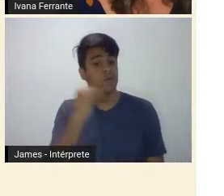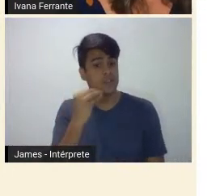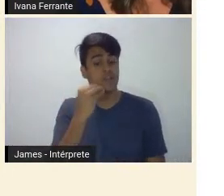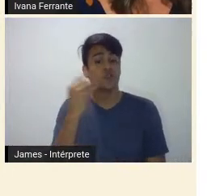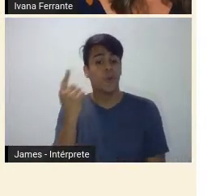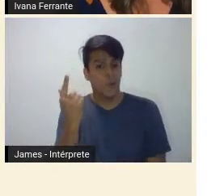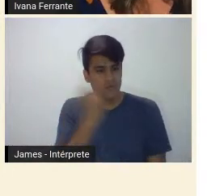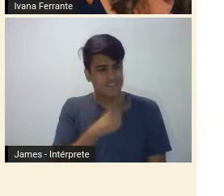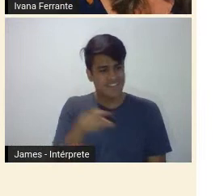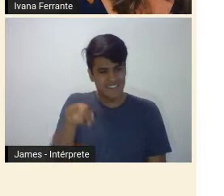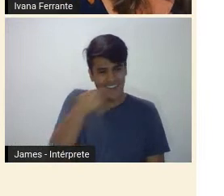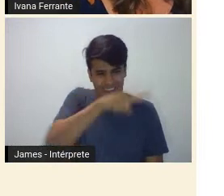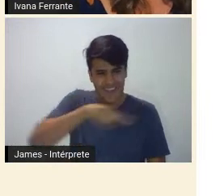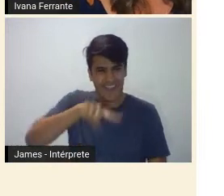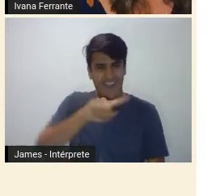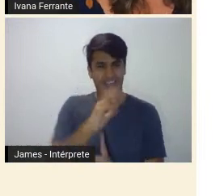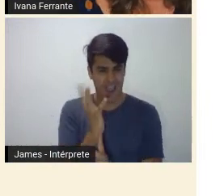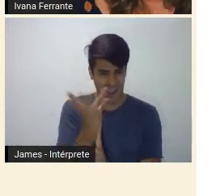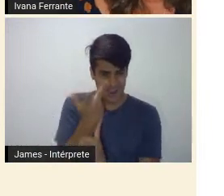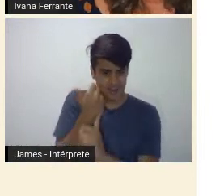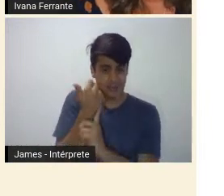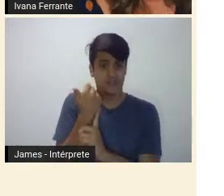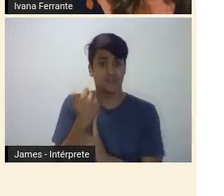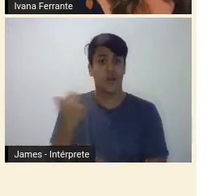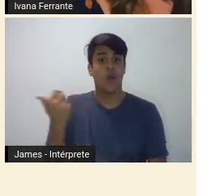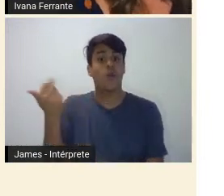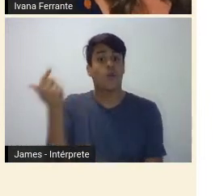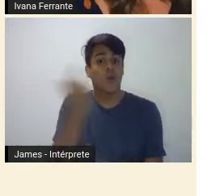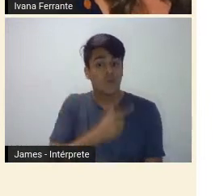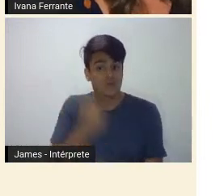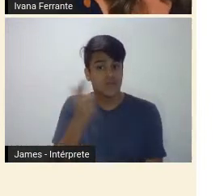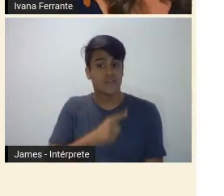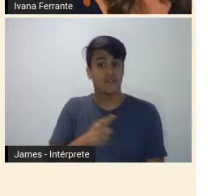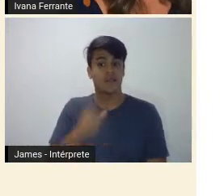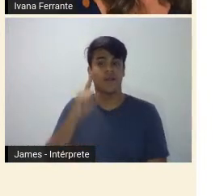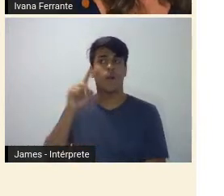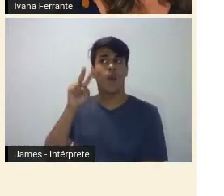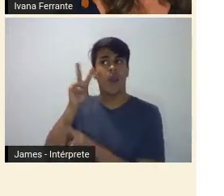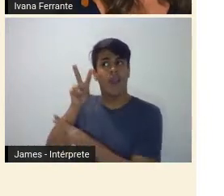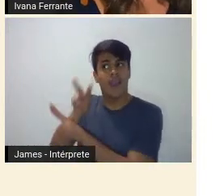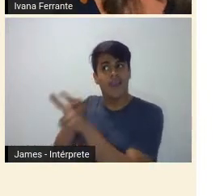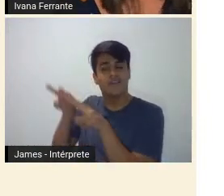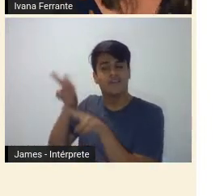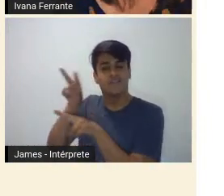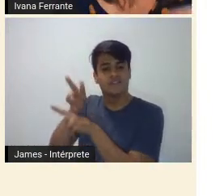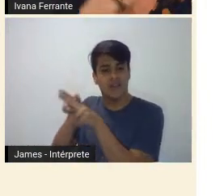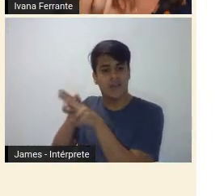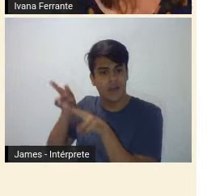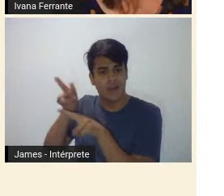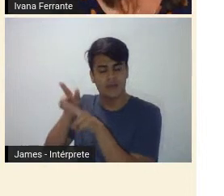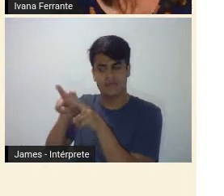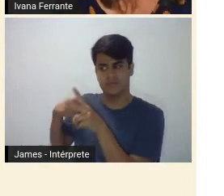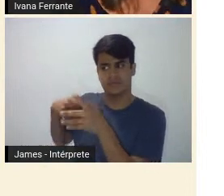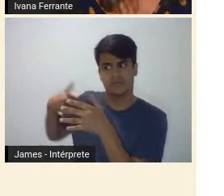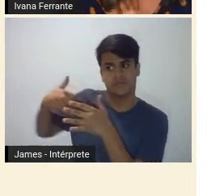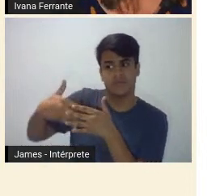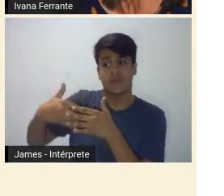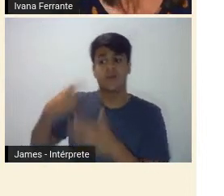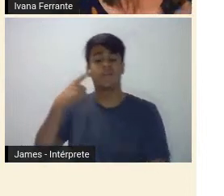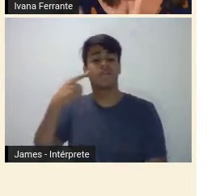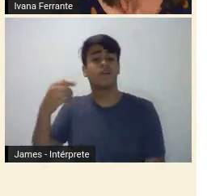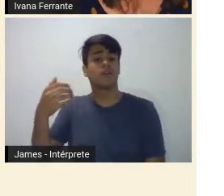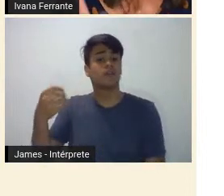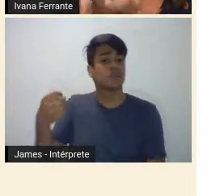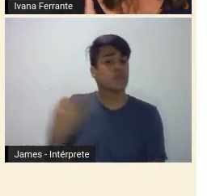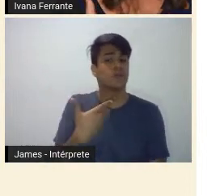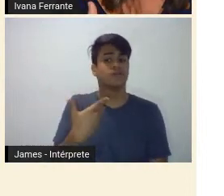artistas tiveram de revisar o já visto e apresentar diferentes tendências, diferentes